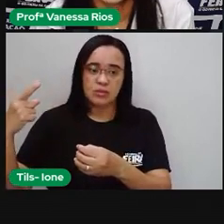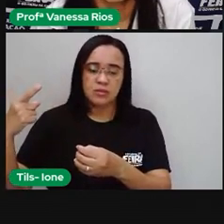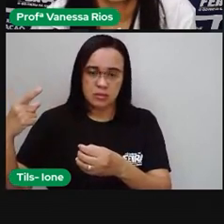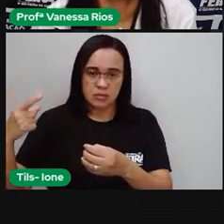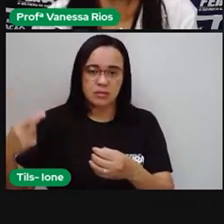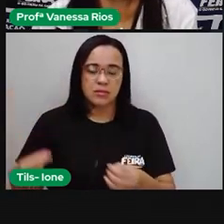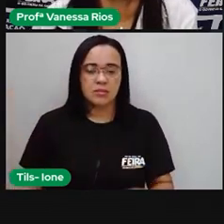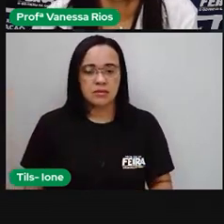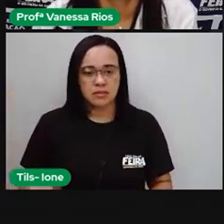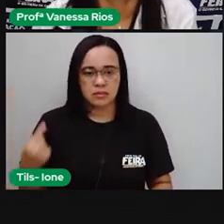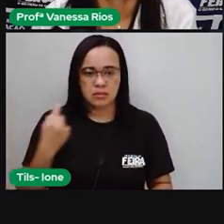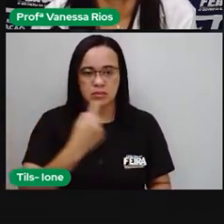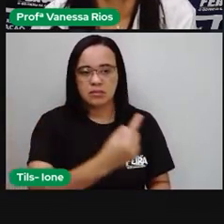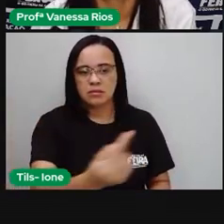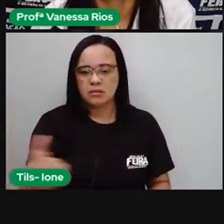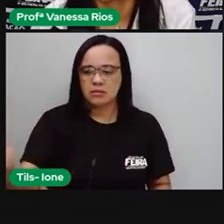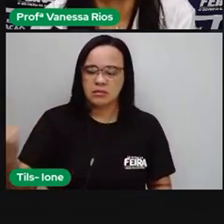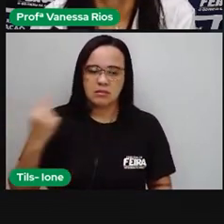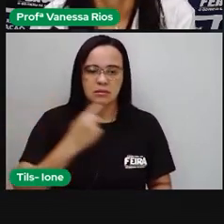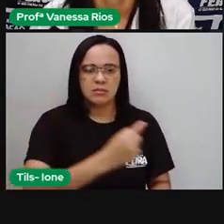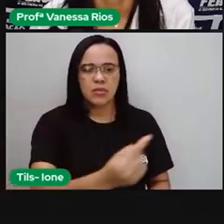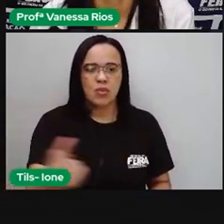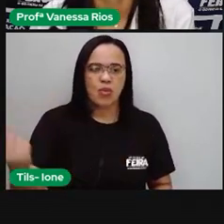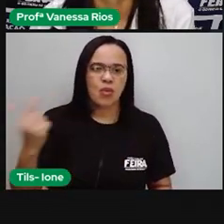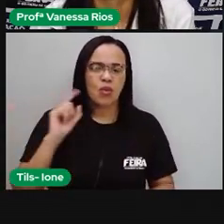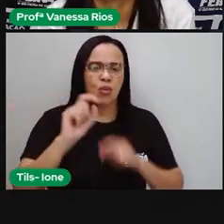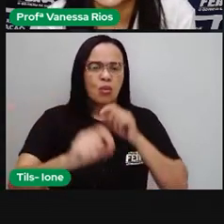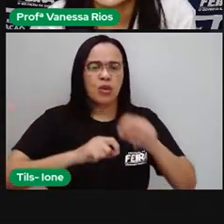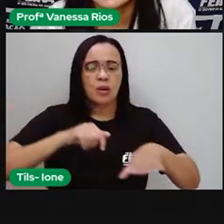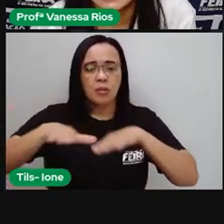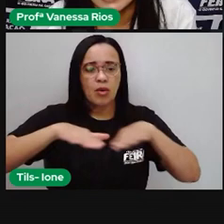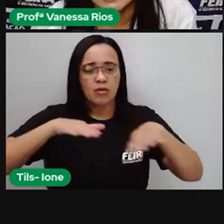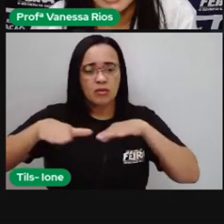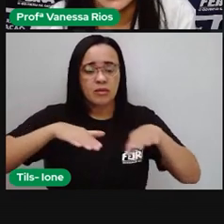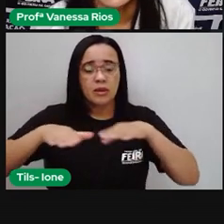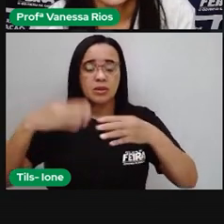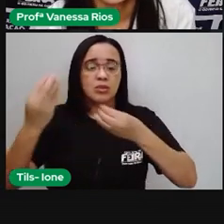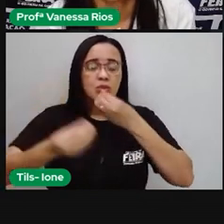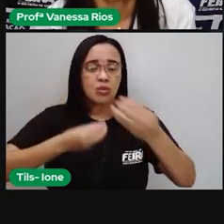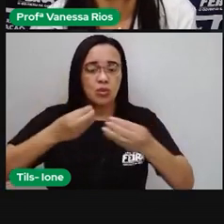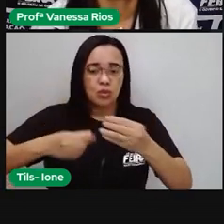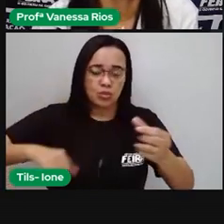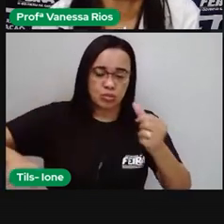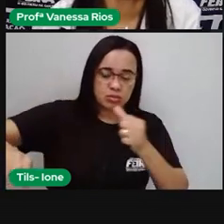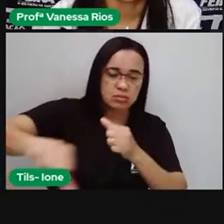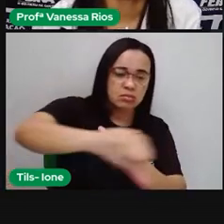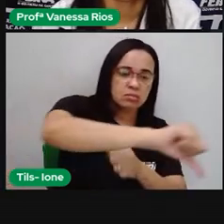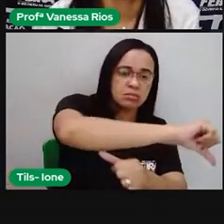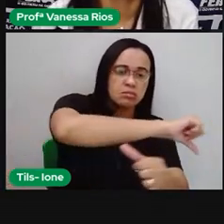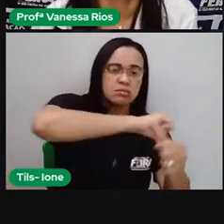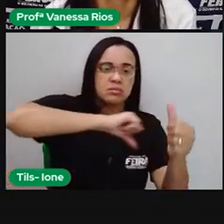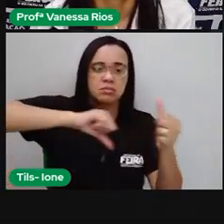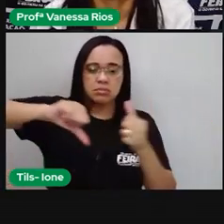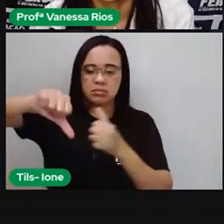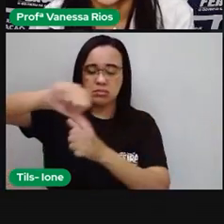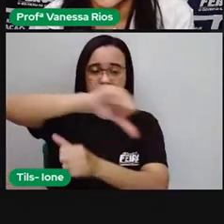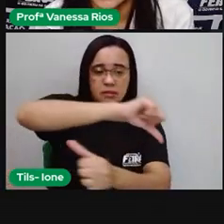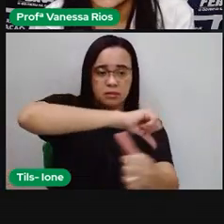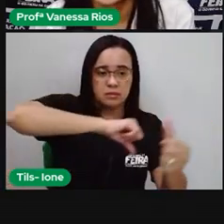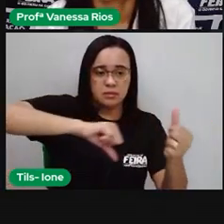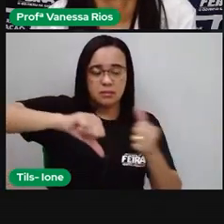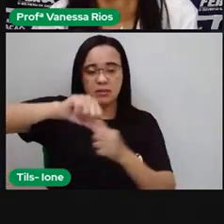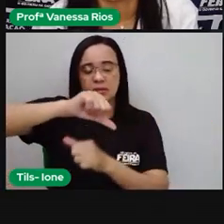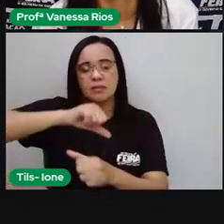Esse movimento aí é o movimento de translação, né? É um movimento que a Terra faz ao redor do